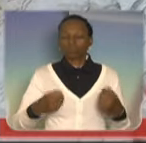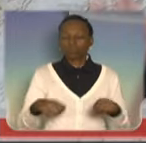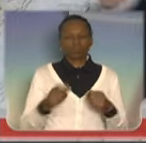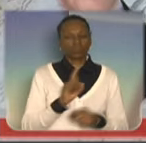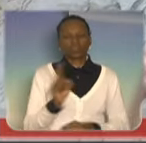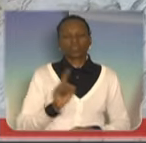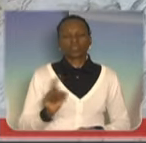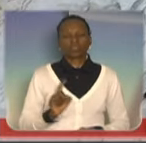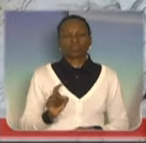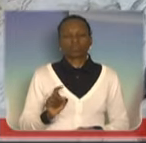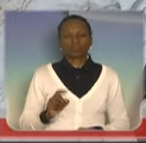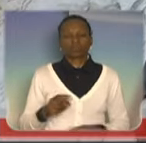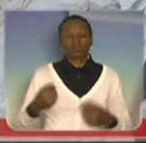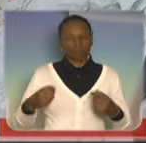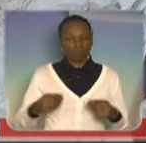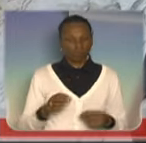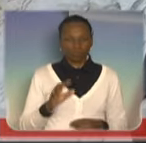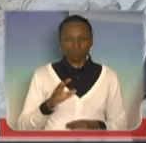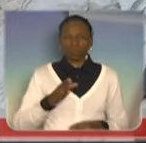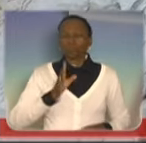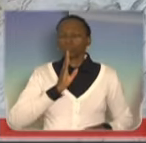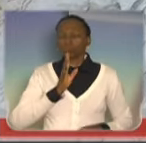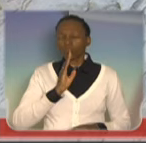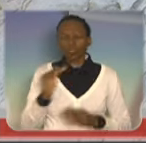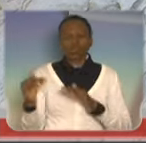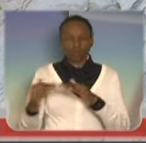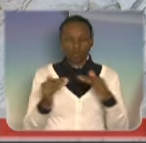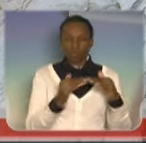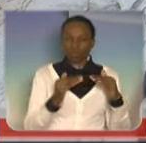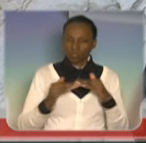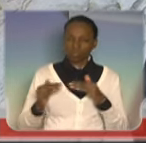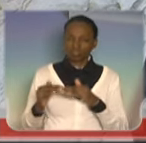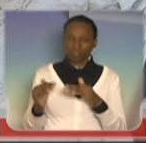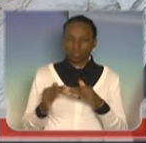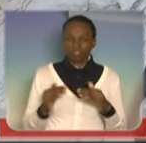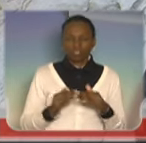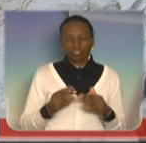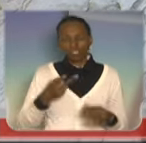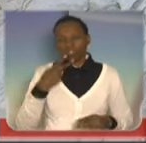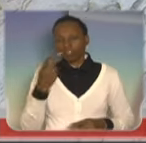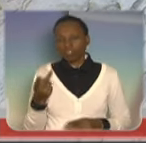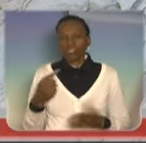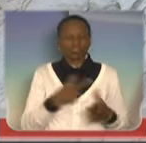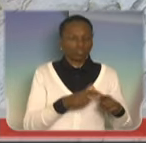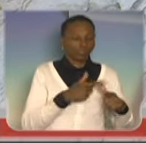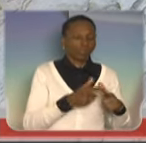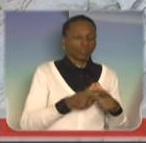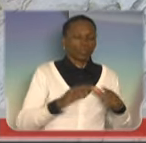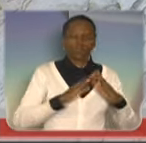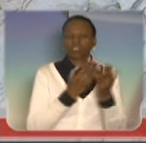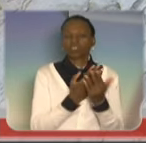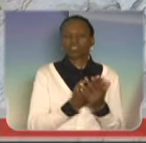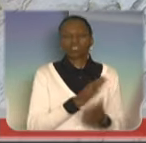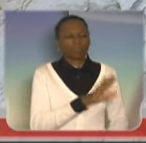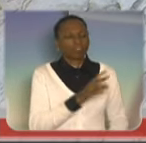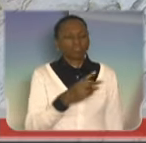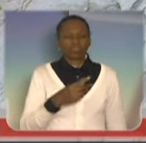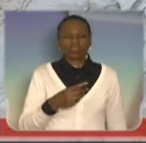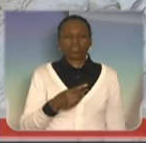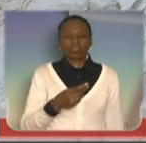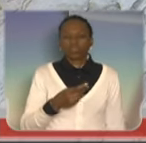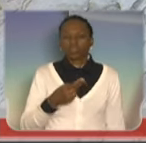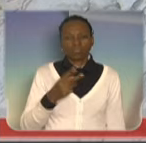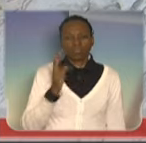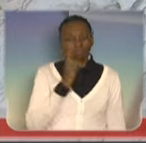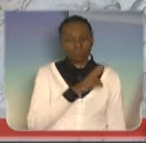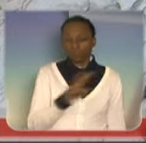a veemência, com todo o conhecimento, e concordo, quando o senhor concorda, fala aqui dos problemas na escola, mas eu não vejo escola falando em